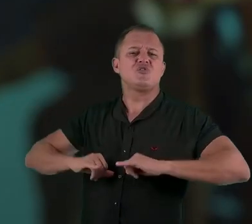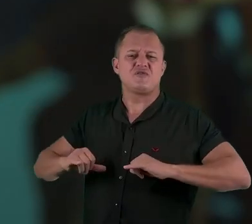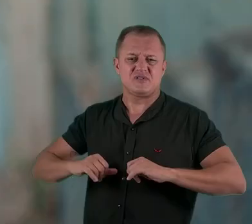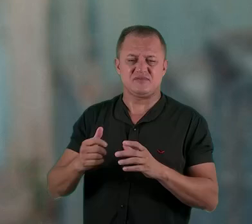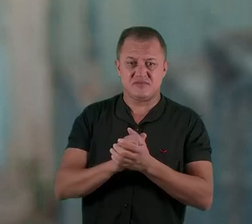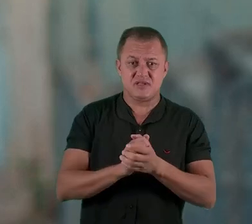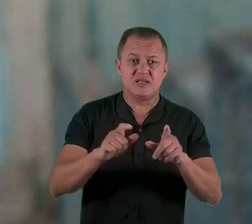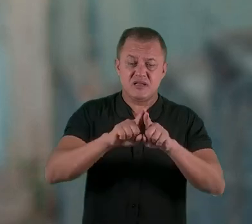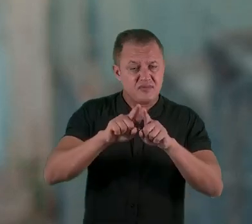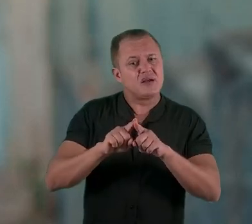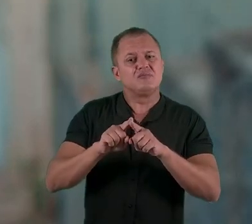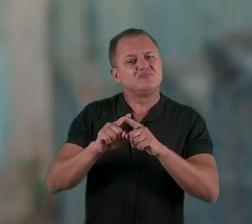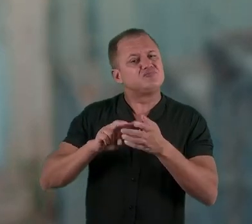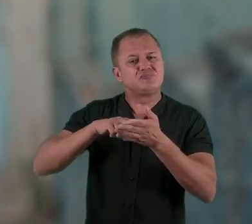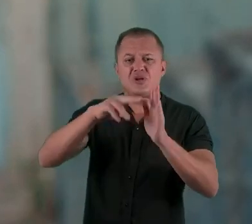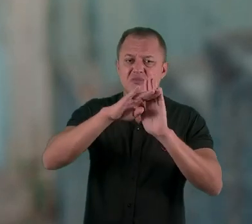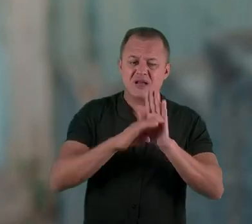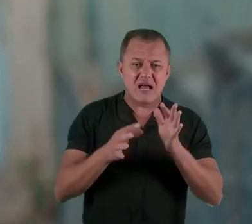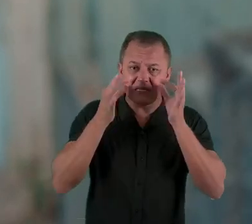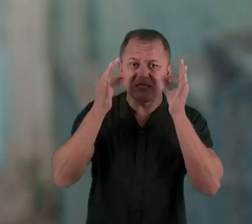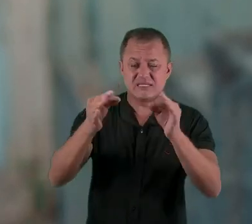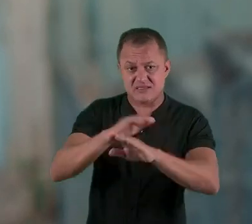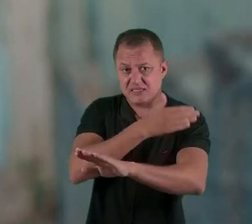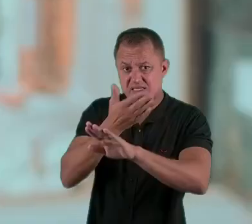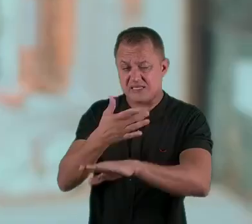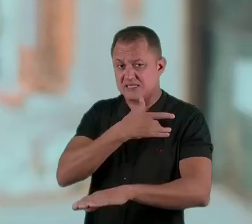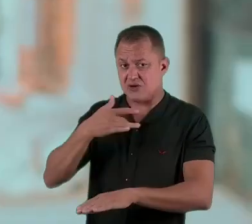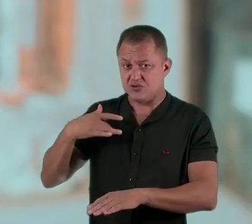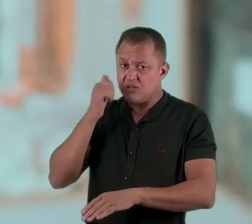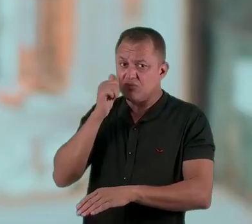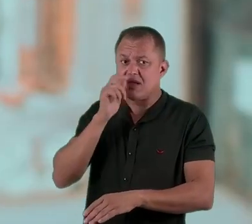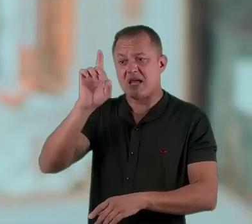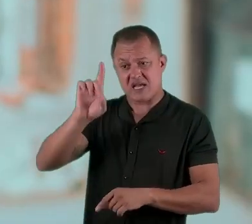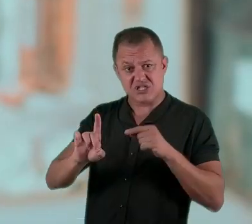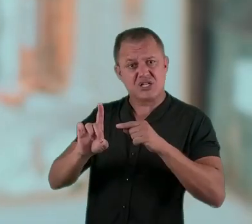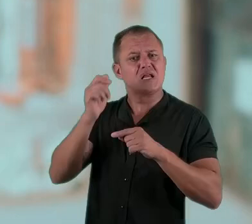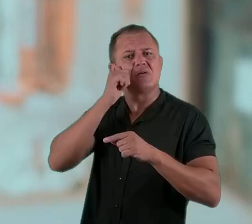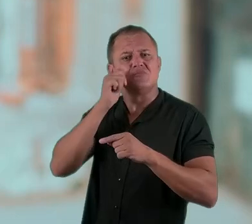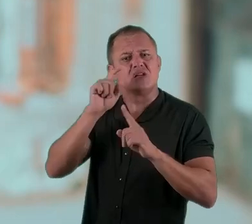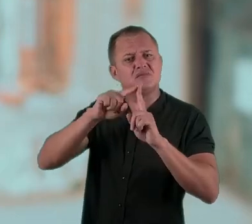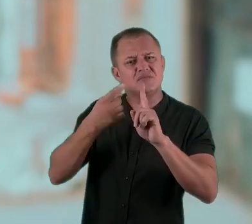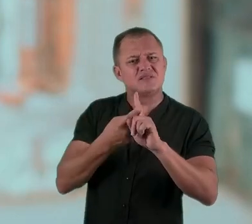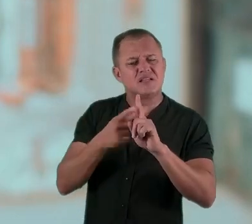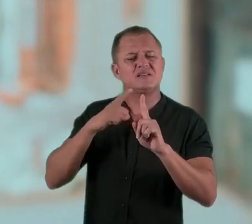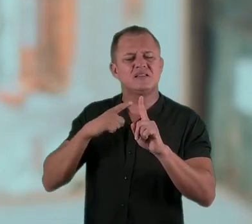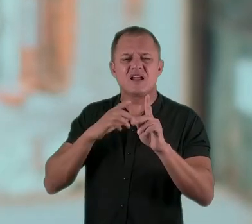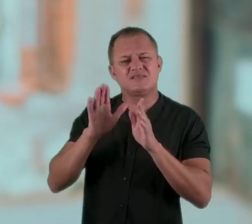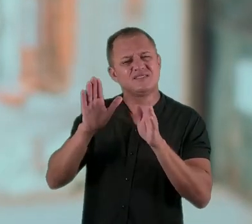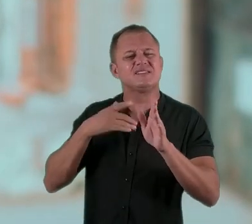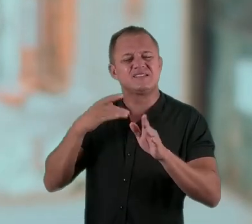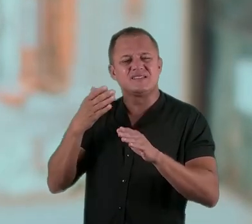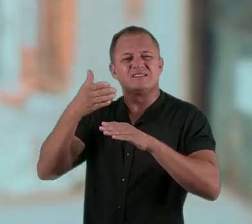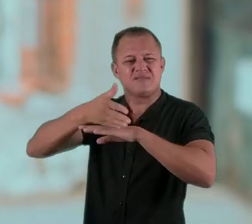violência. Fortalecer o Programa Nacional de Atenção Integral à Saúde da Mulher. É um direito das mulheres gestantes terem acesso ao pré